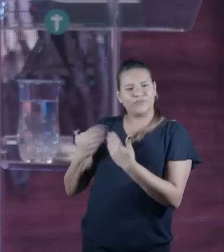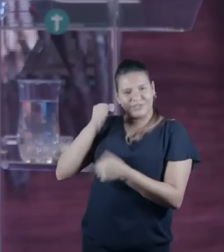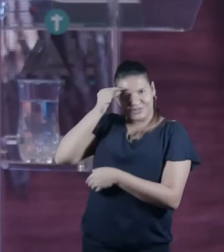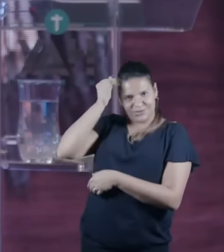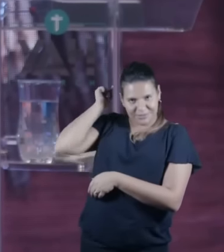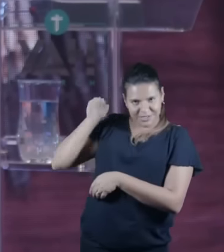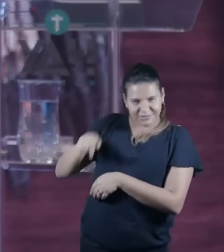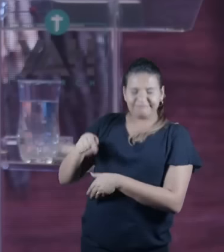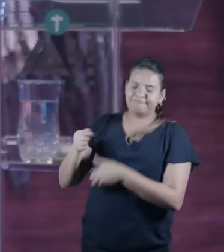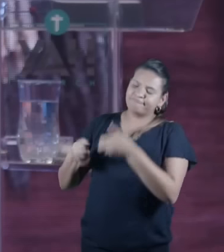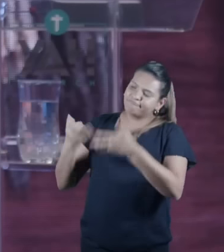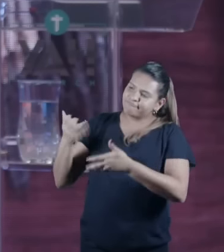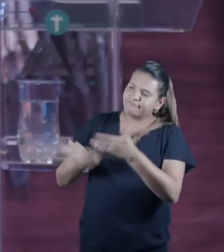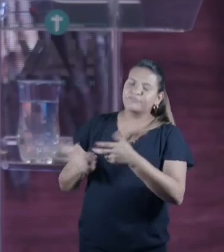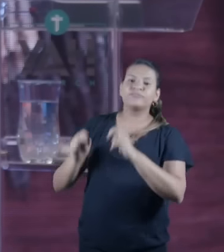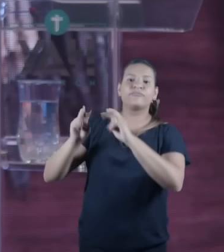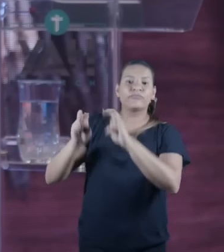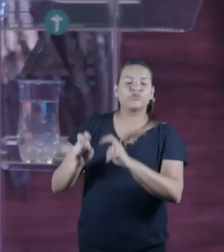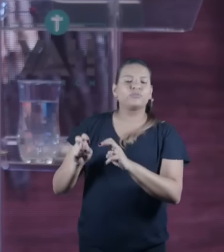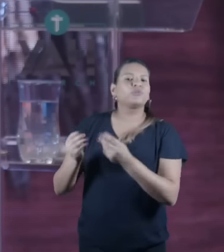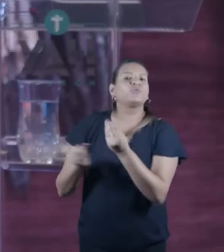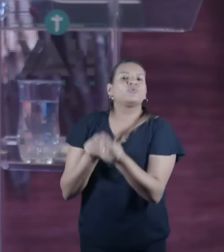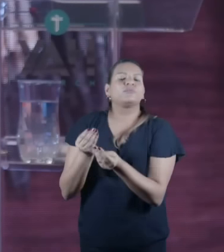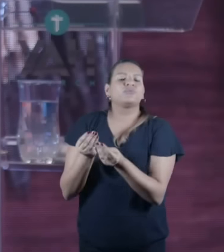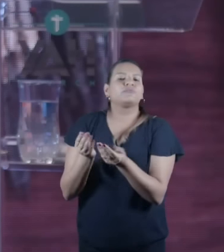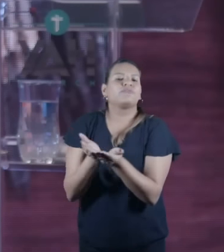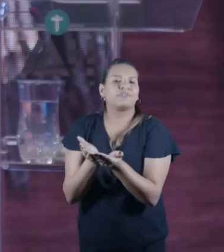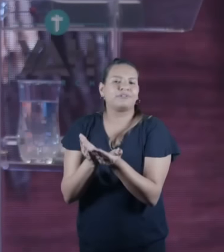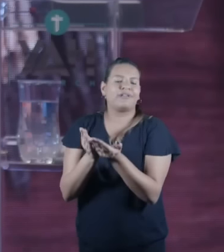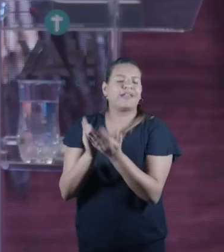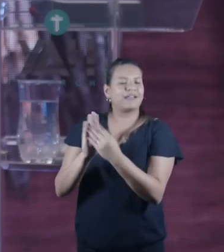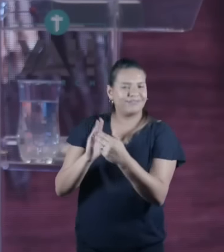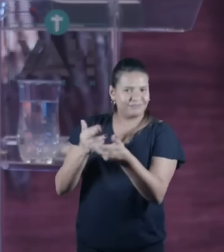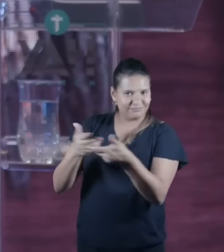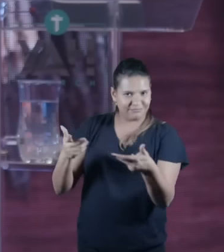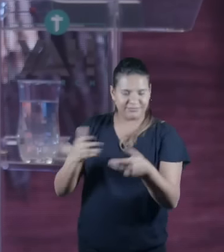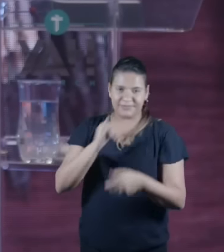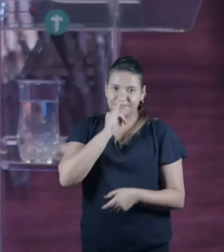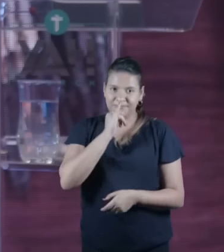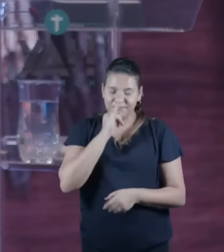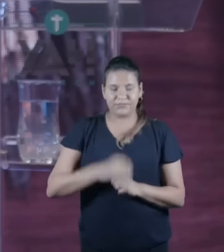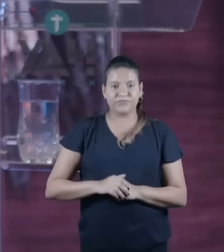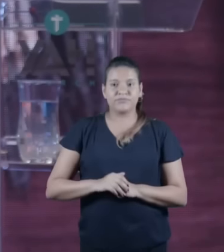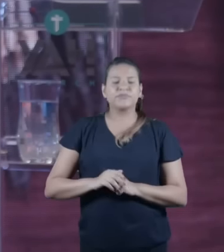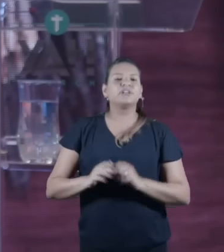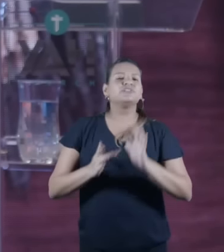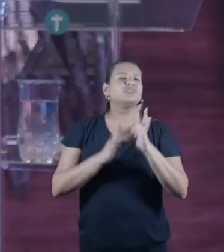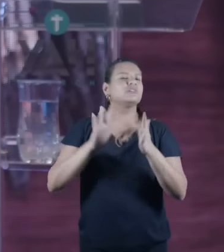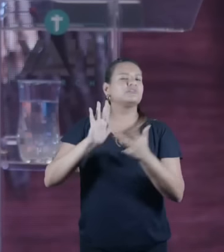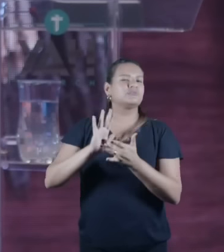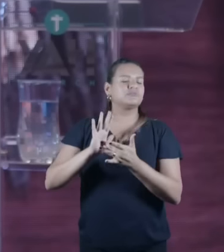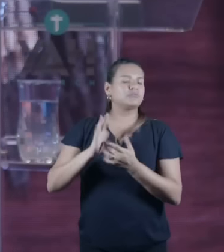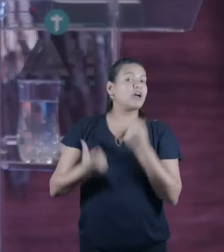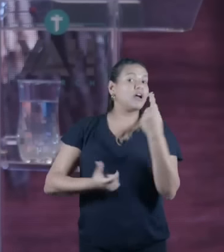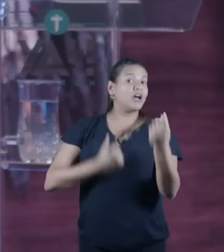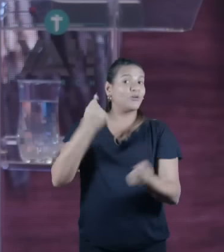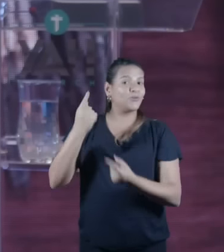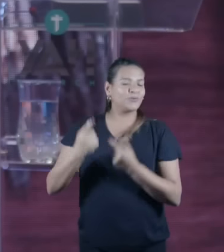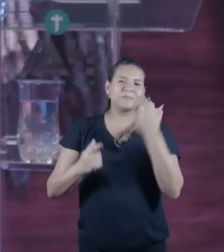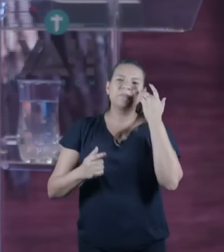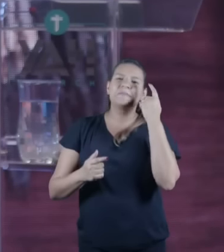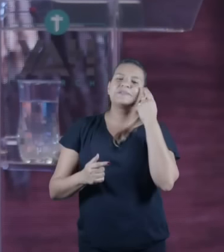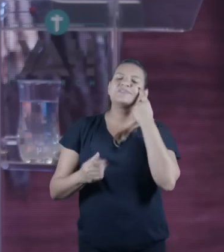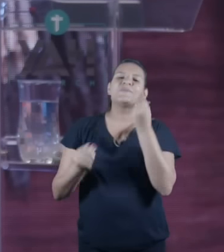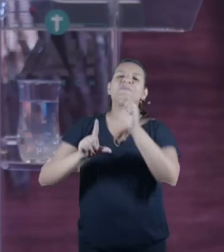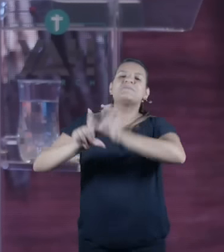comentar também com vocês tem imagens de Jesus diferentes maneiras tem representações de Jesus chinês Jesus com